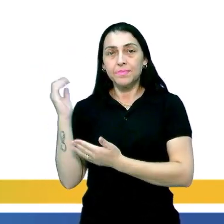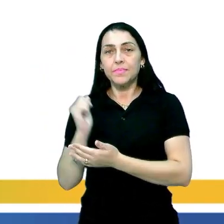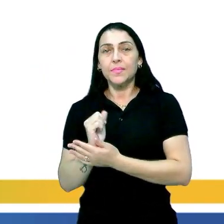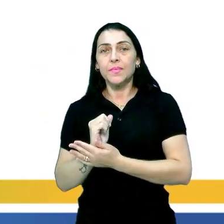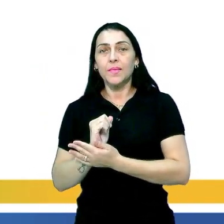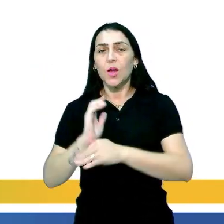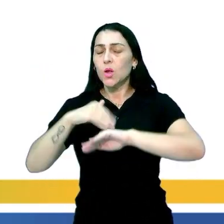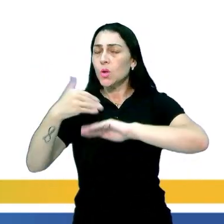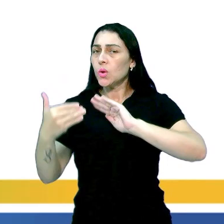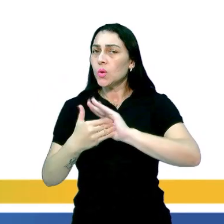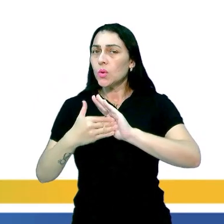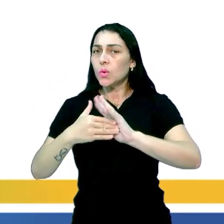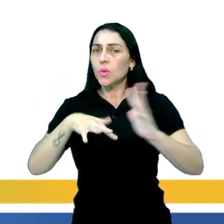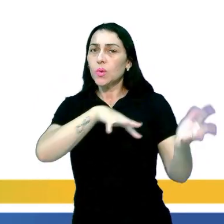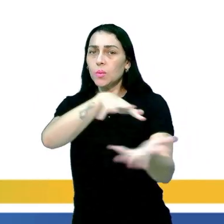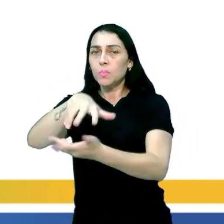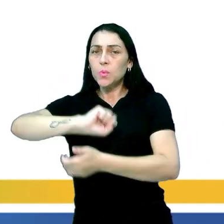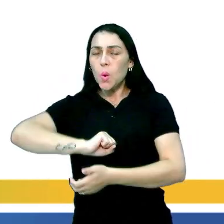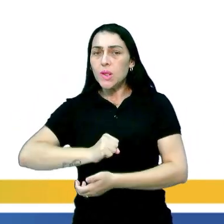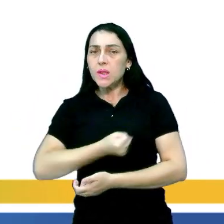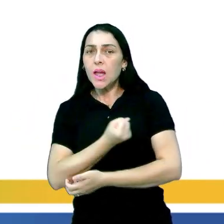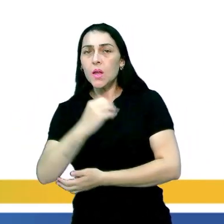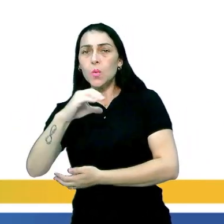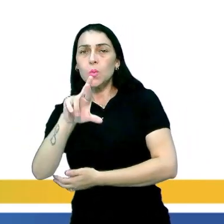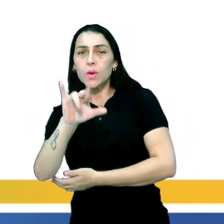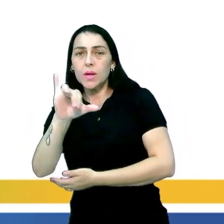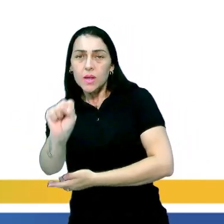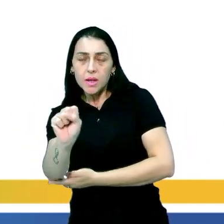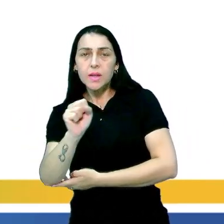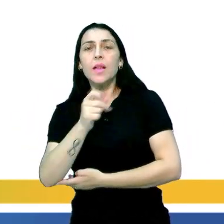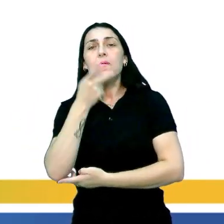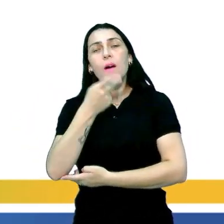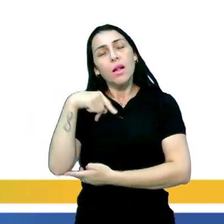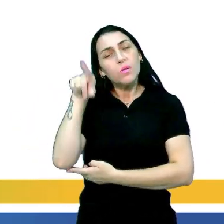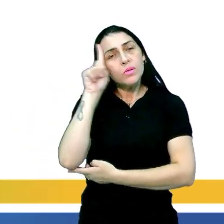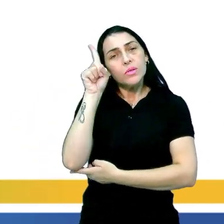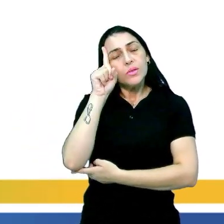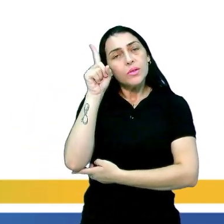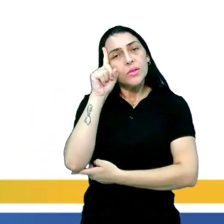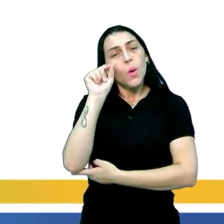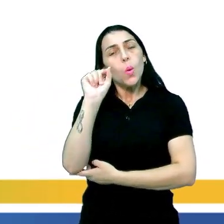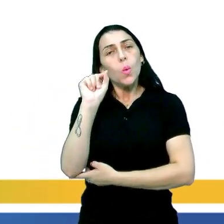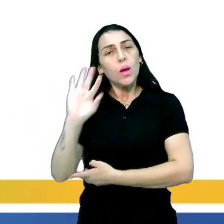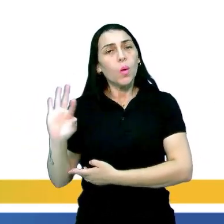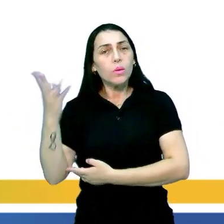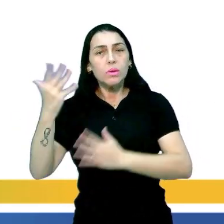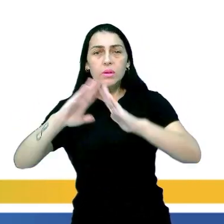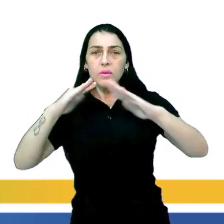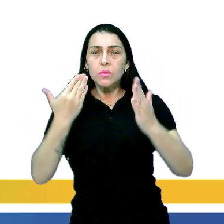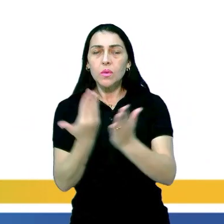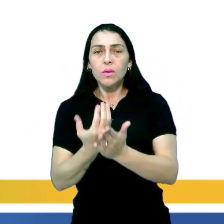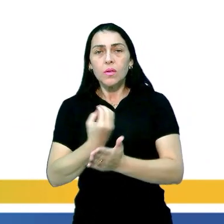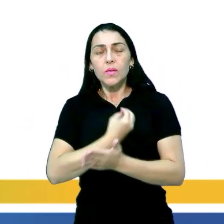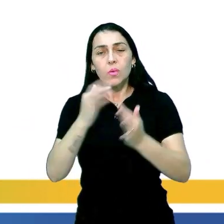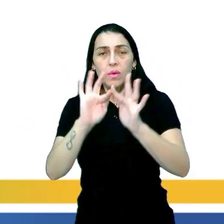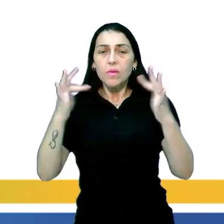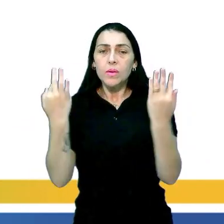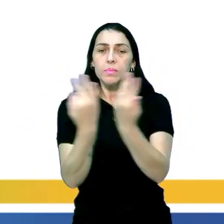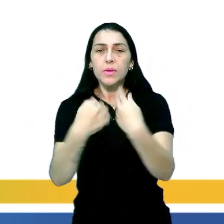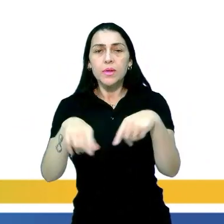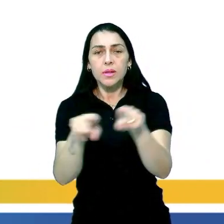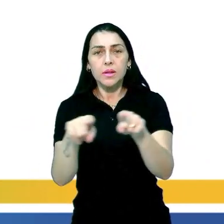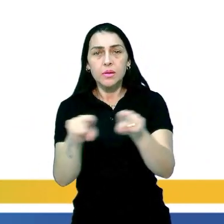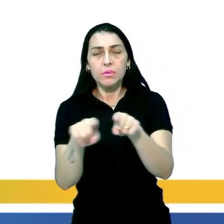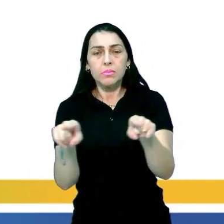todo mundo odeia o Chris, em que ele fala no dia a dia, o que ele passa na escola, com a família,